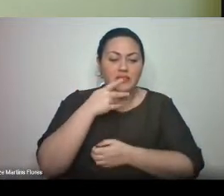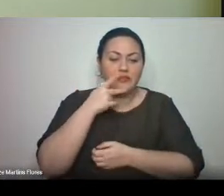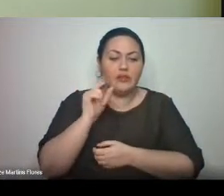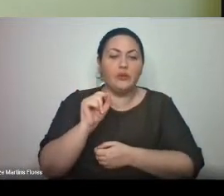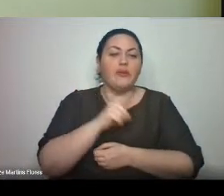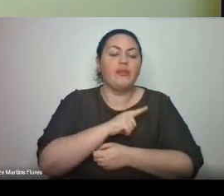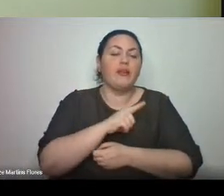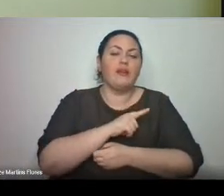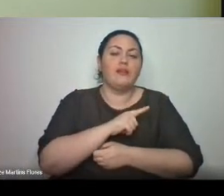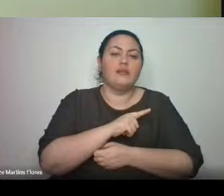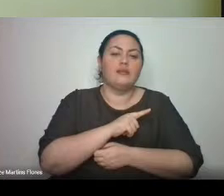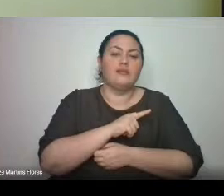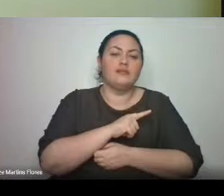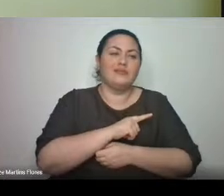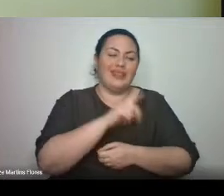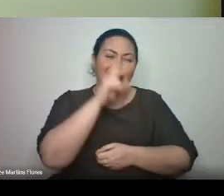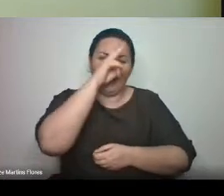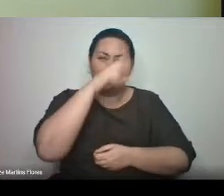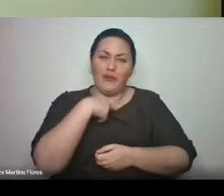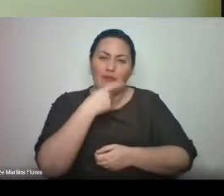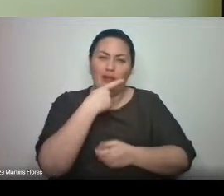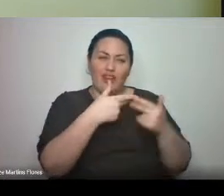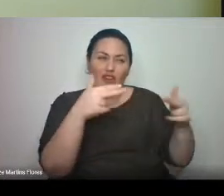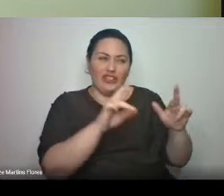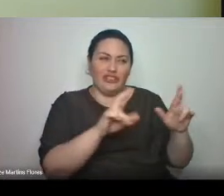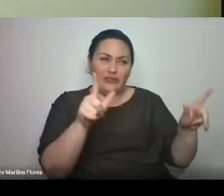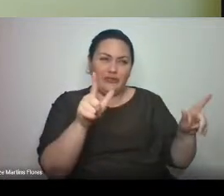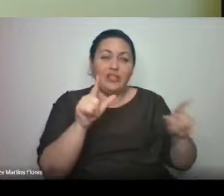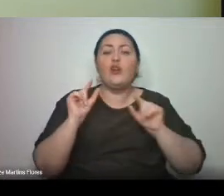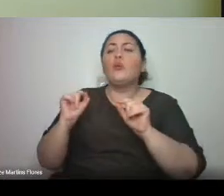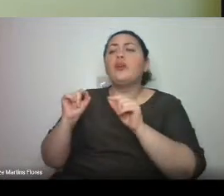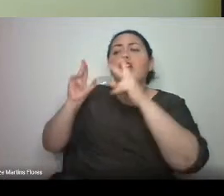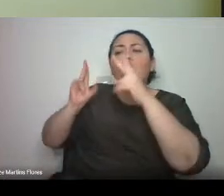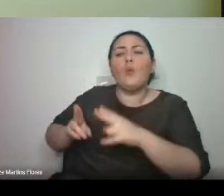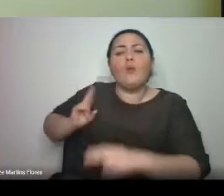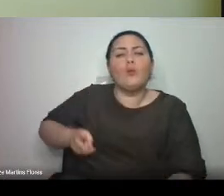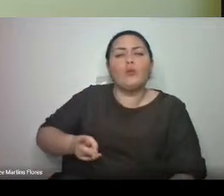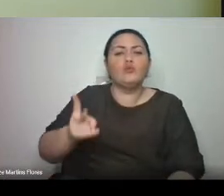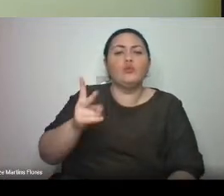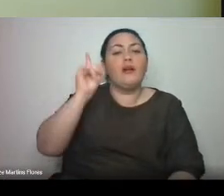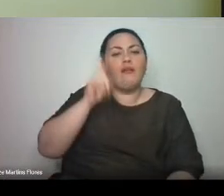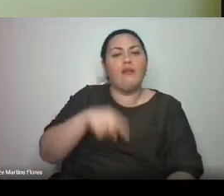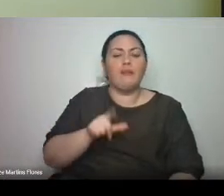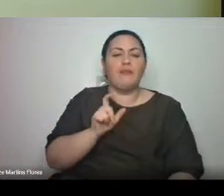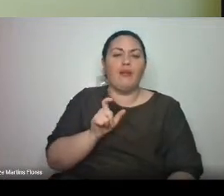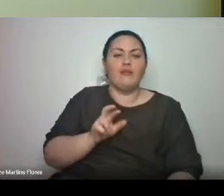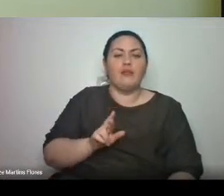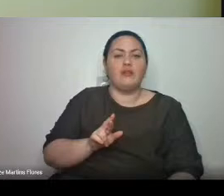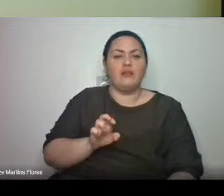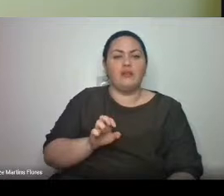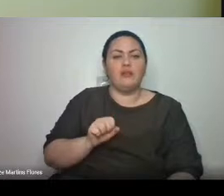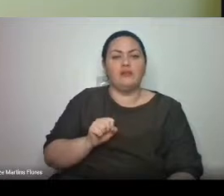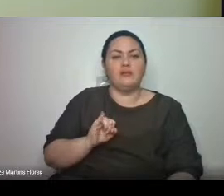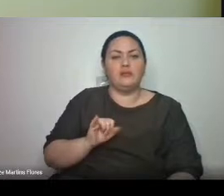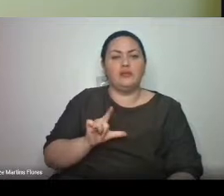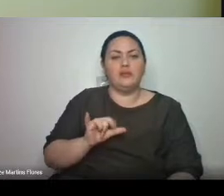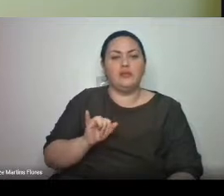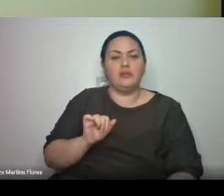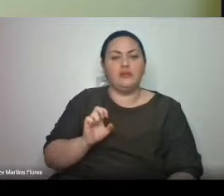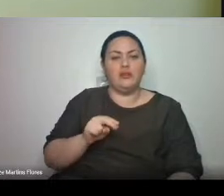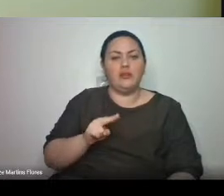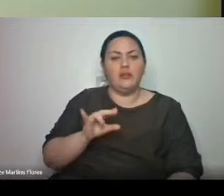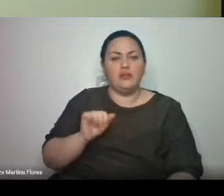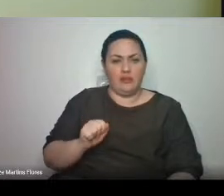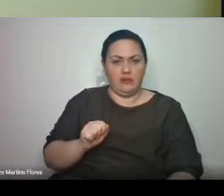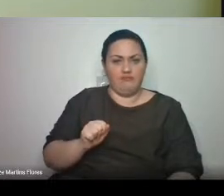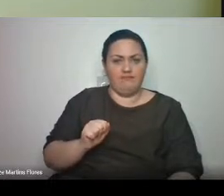apesar do diferente que já foi citado, é a questão da resiliência. Nós estamos passando por momentos difíceis, mas ainda assim nós